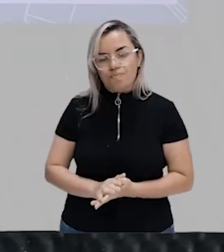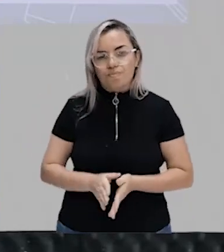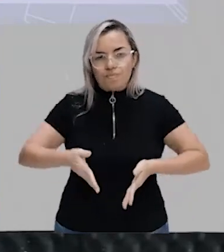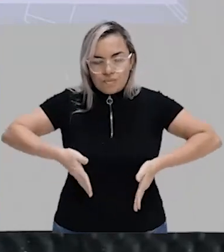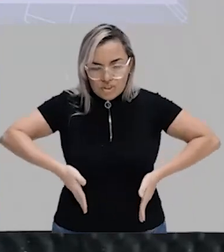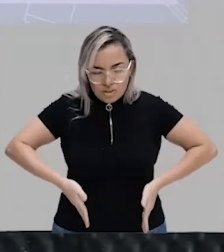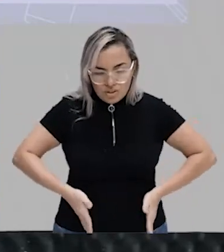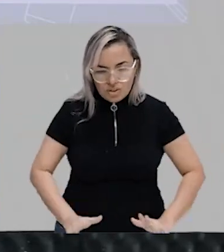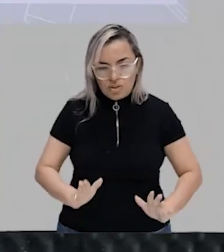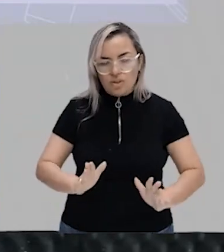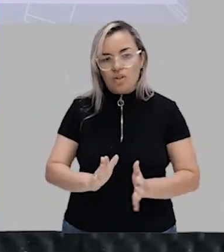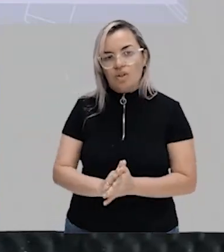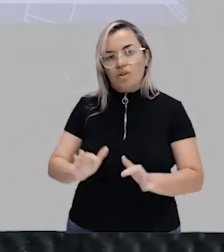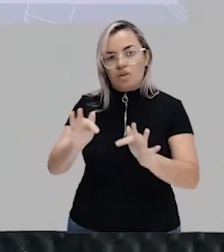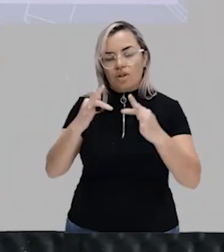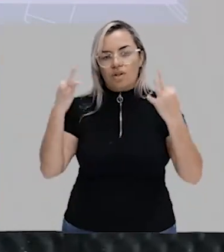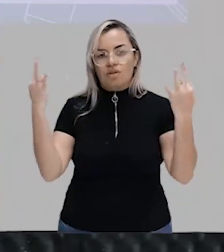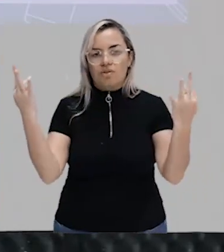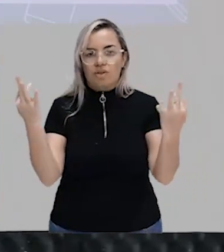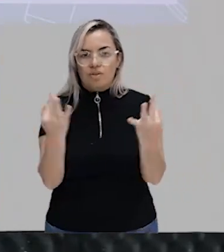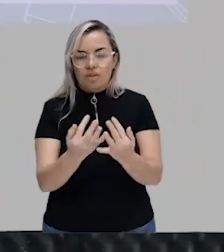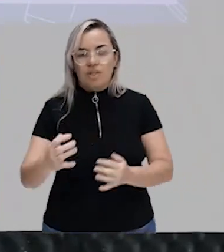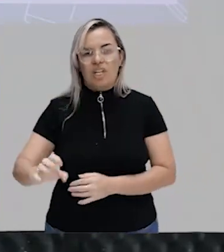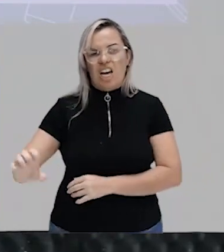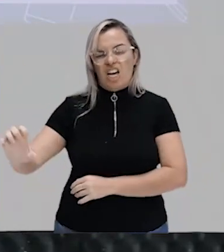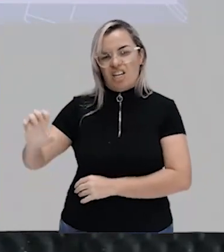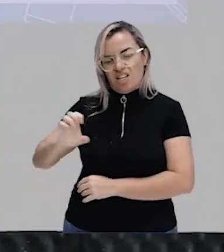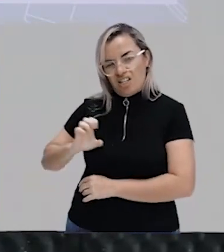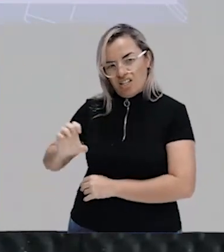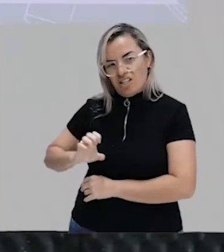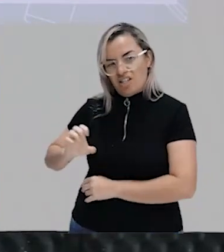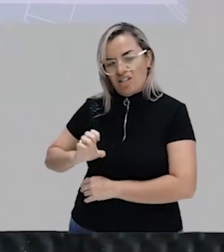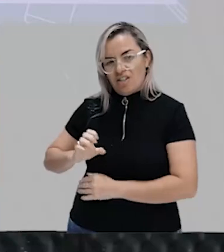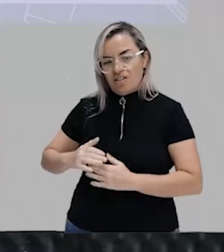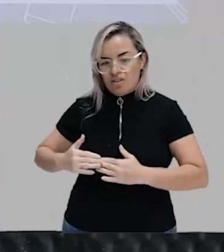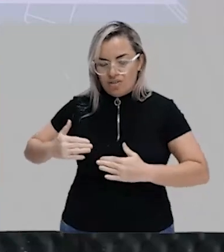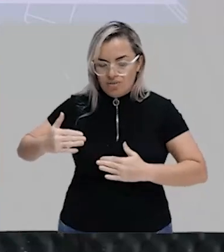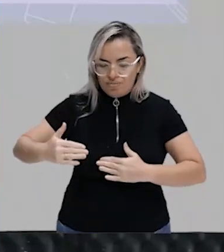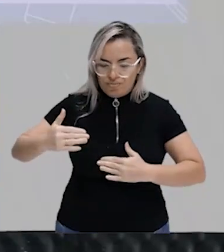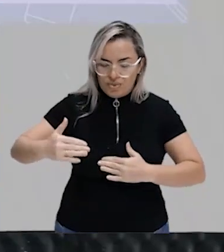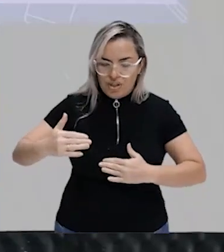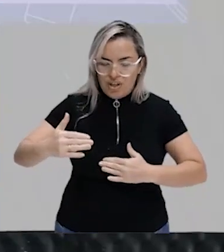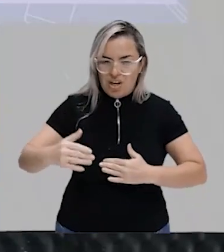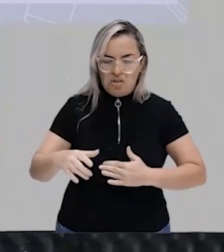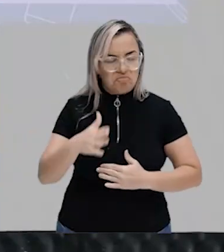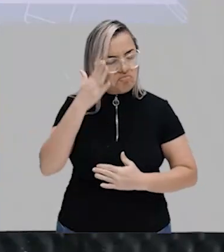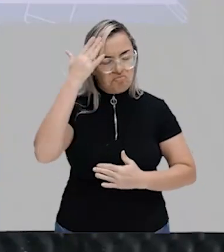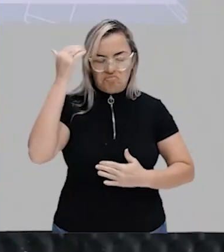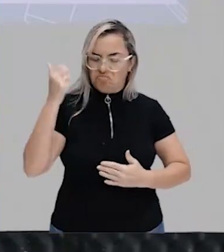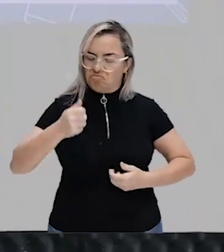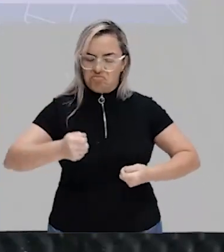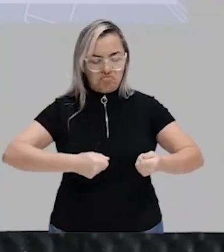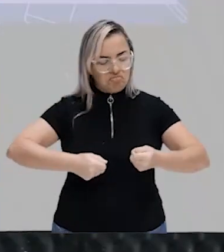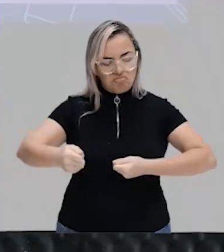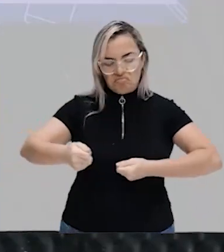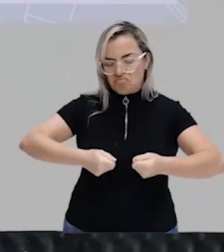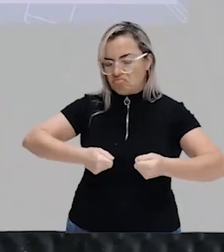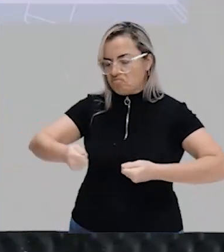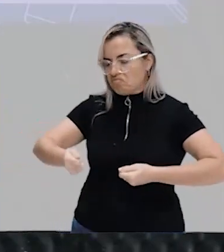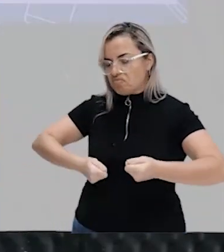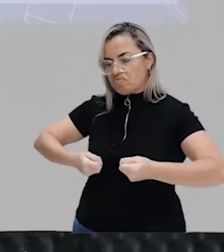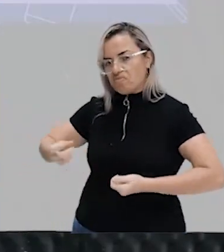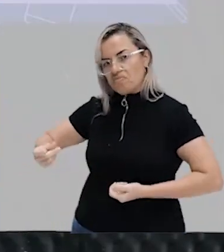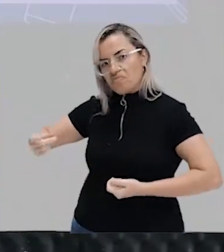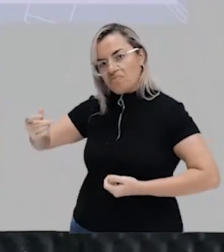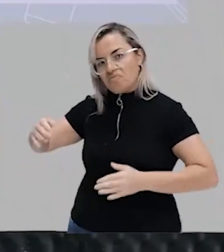muito rica e com o passar do tempo por não saber administrar a fortuna, essa pessoa cai na estrutura